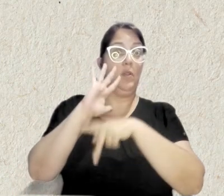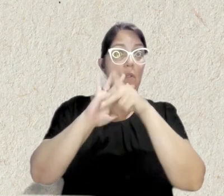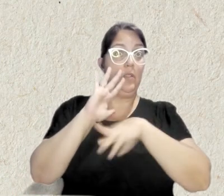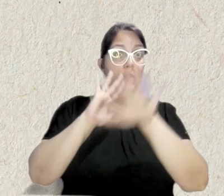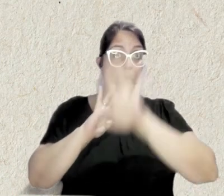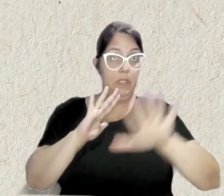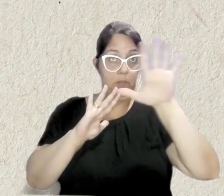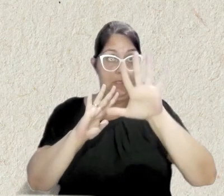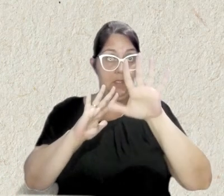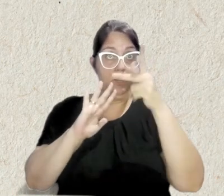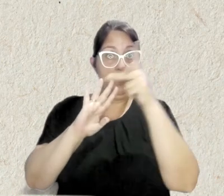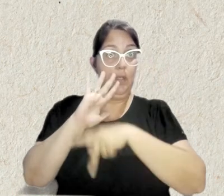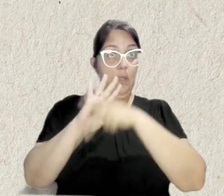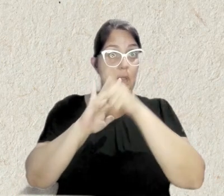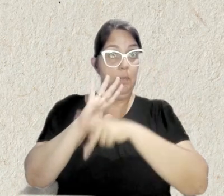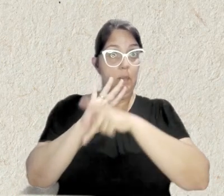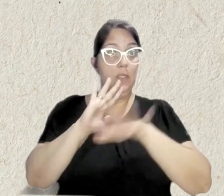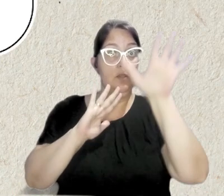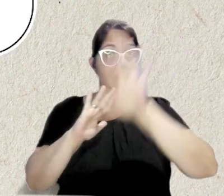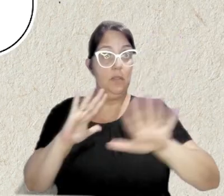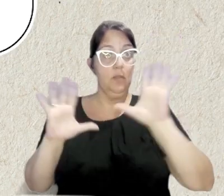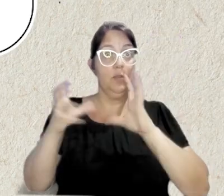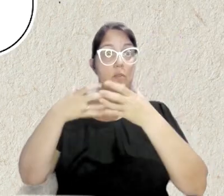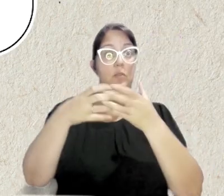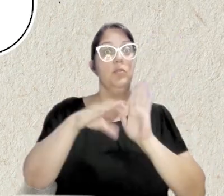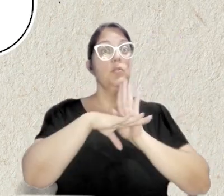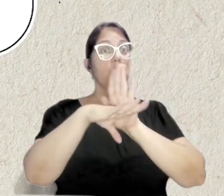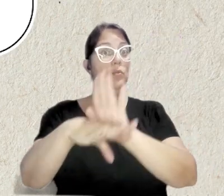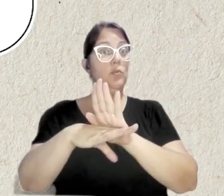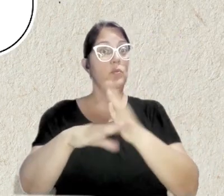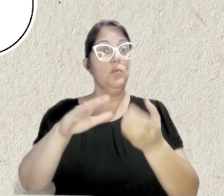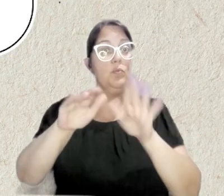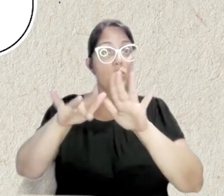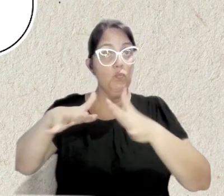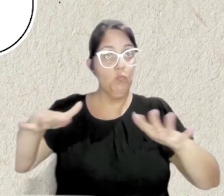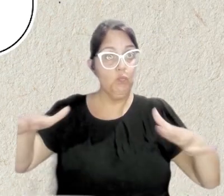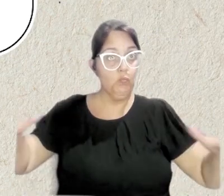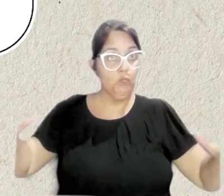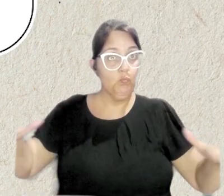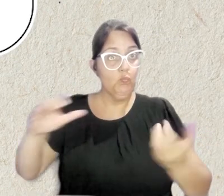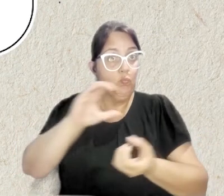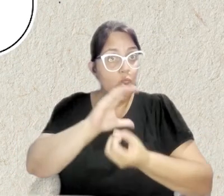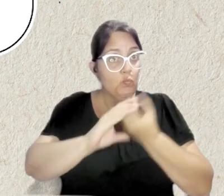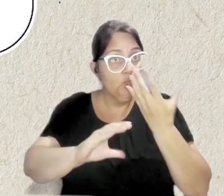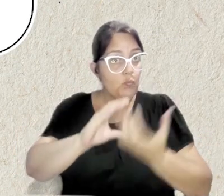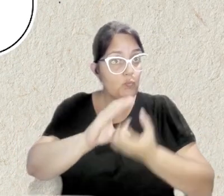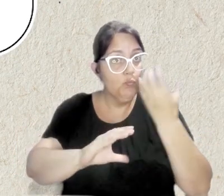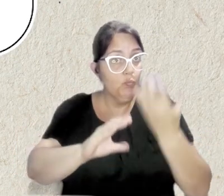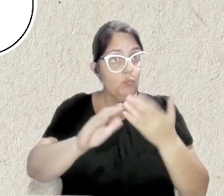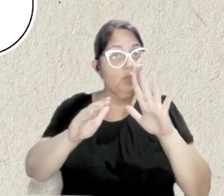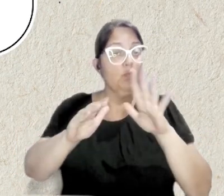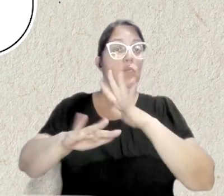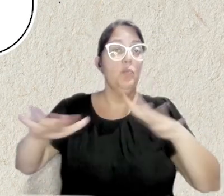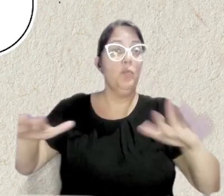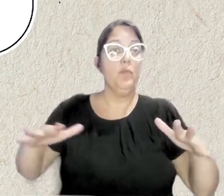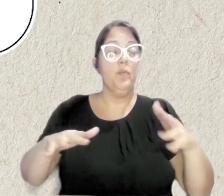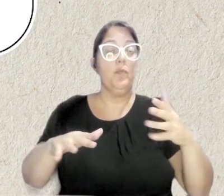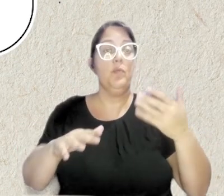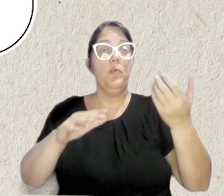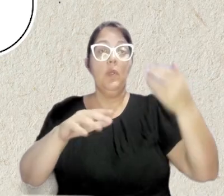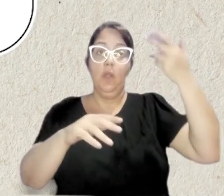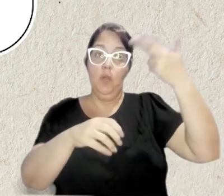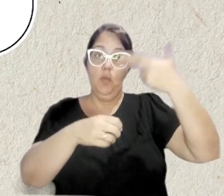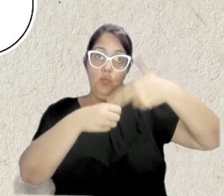Você conhece o Plano Macro? O Plano Macro Regional de Gestão de Impactos Sinérgicos das Atividades Marítimas de